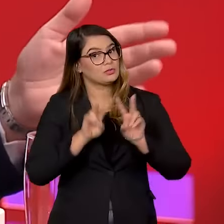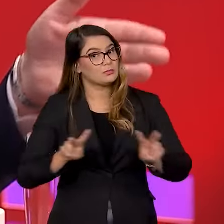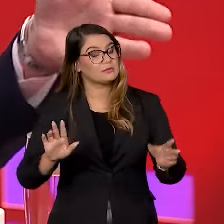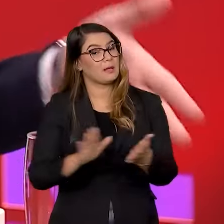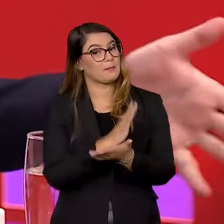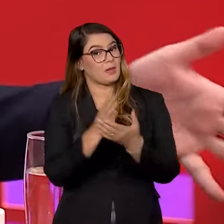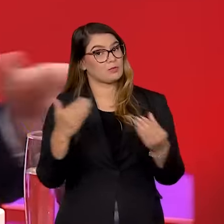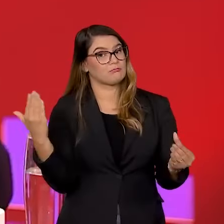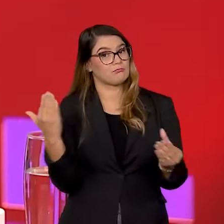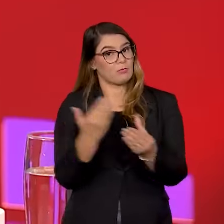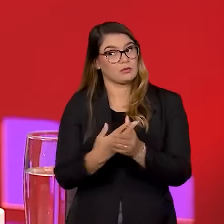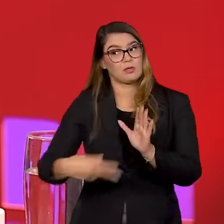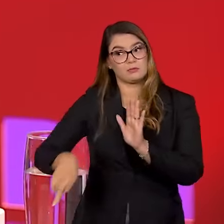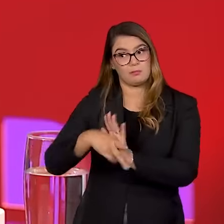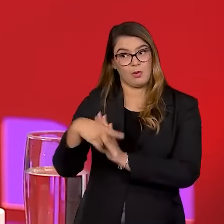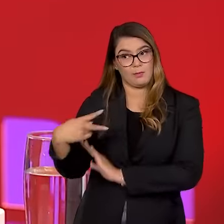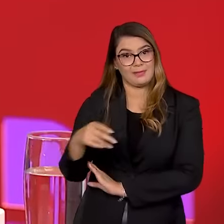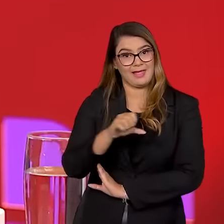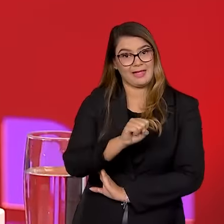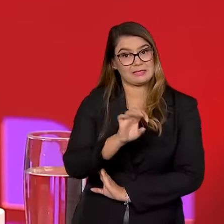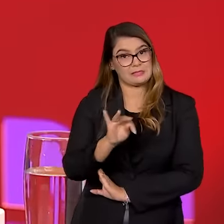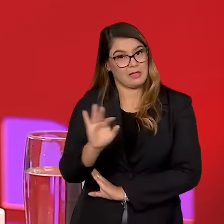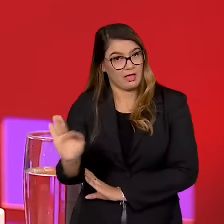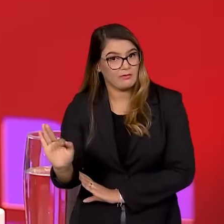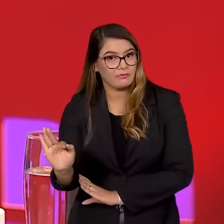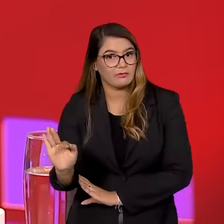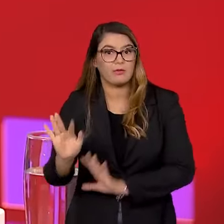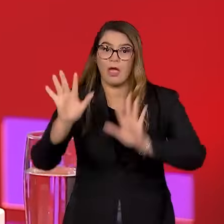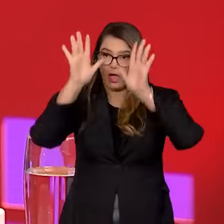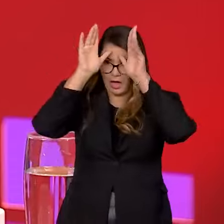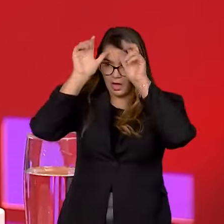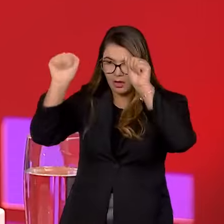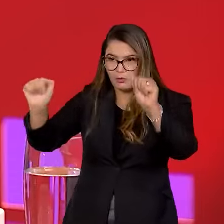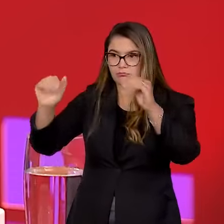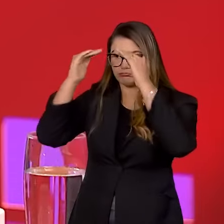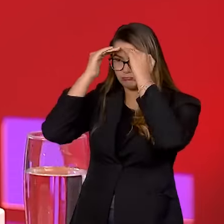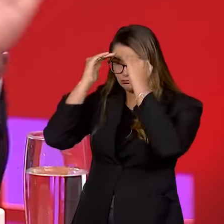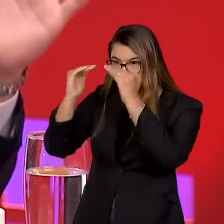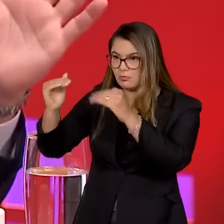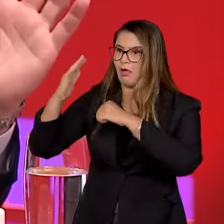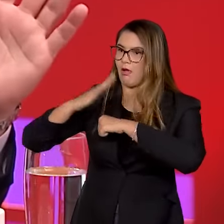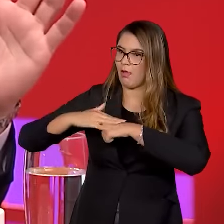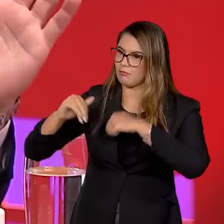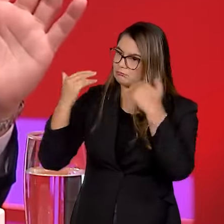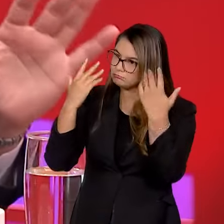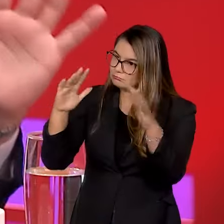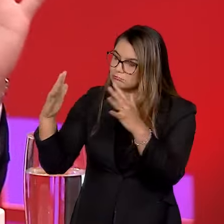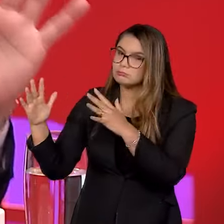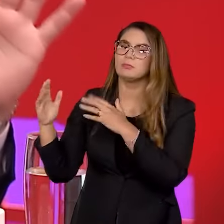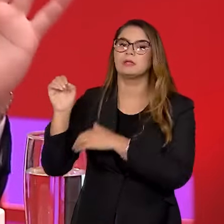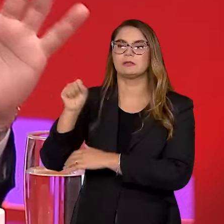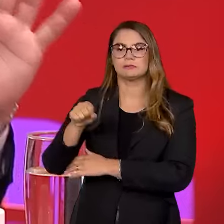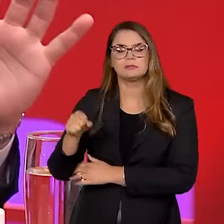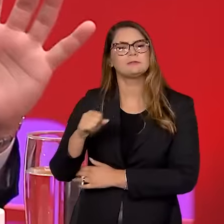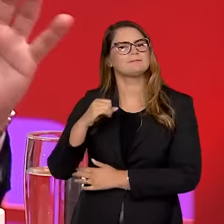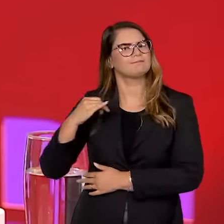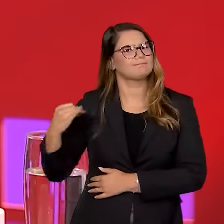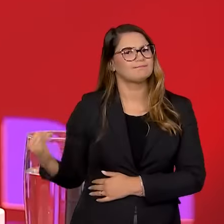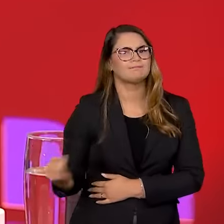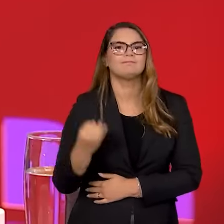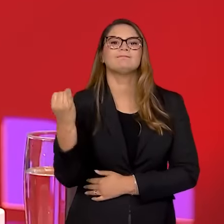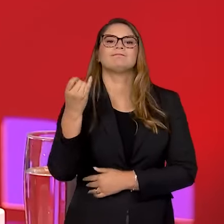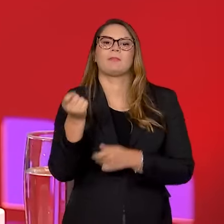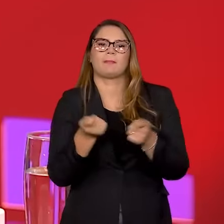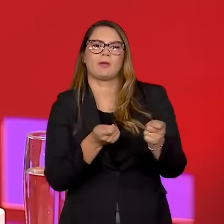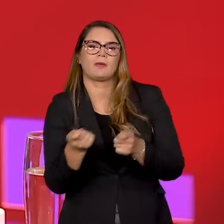alguns inquéritos conduzidos pelo próprio Supremo Tribunal Federal. A corte tem o nosso respeito, o nosso carinho, merece o nosso aplauso. Foi determinante para